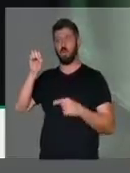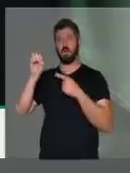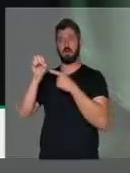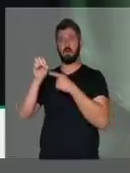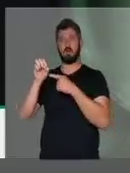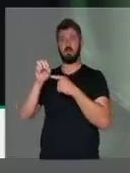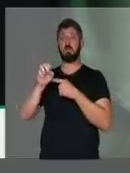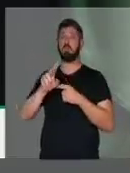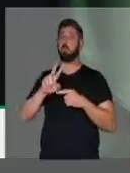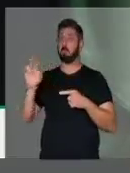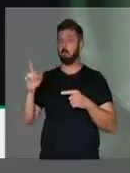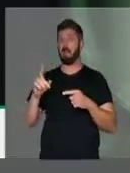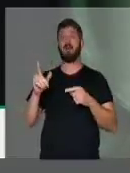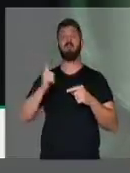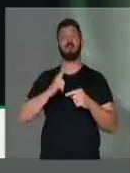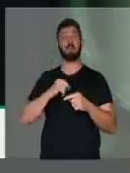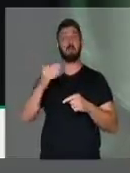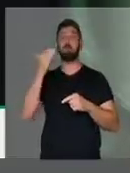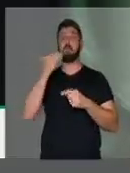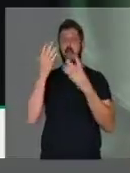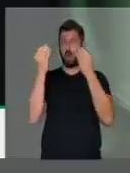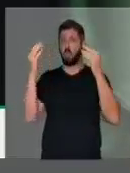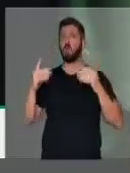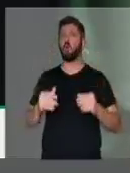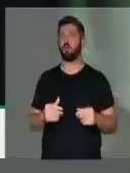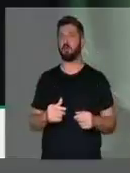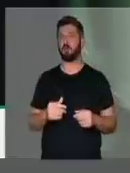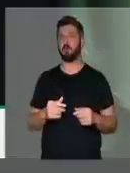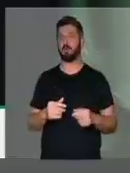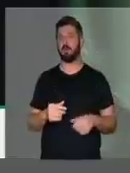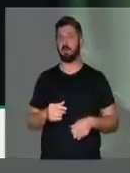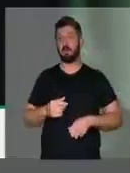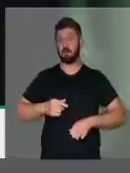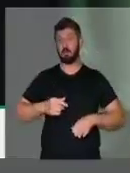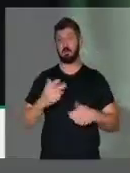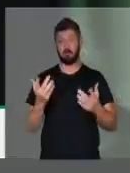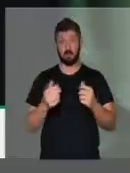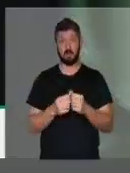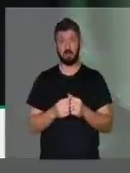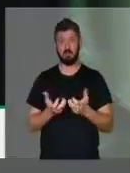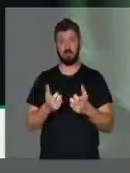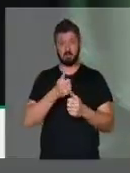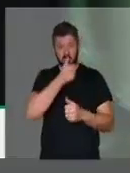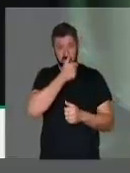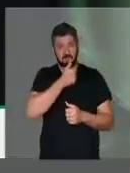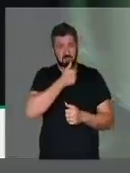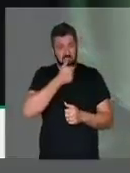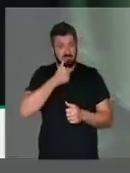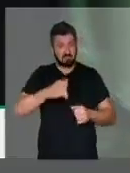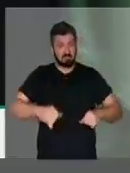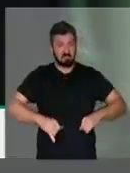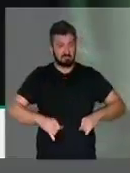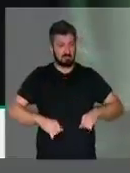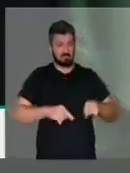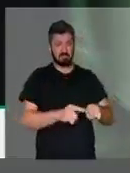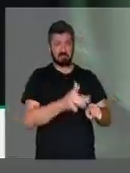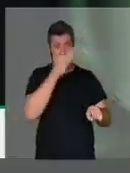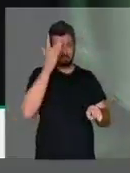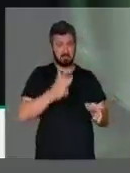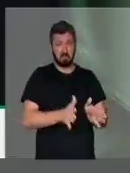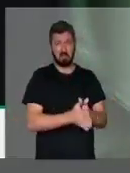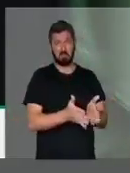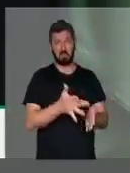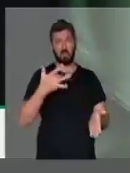trilhão, mas vai ser um bocado de bilhão. E querer sacrificar o pobre e